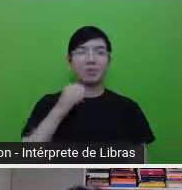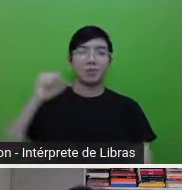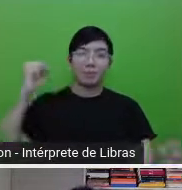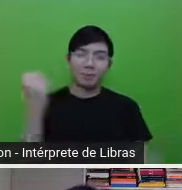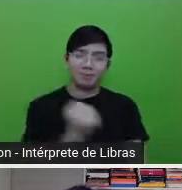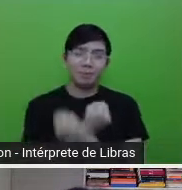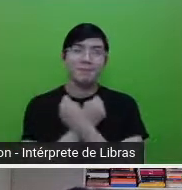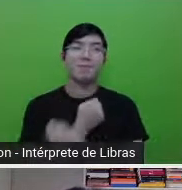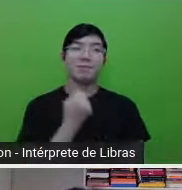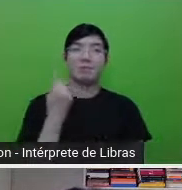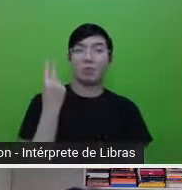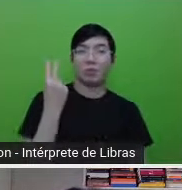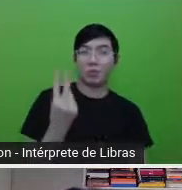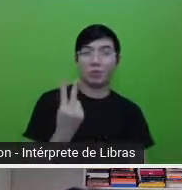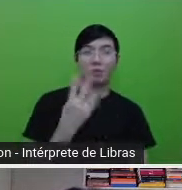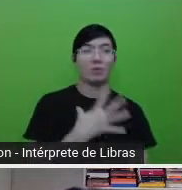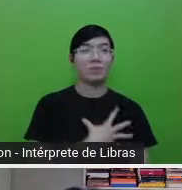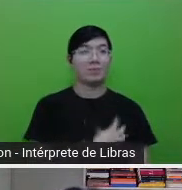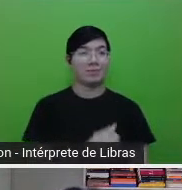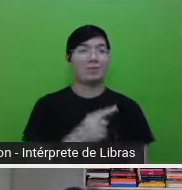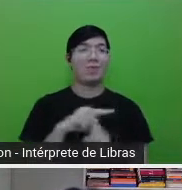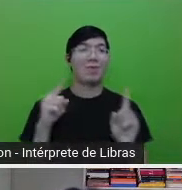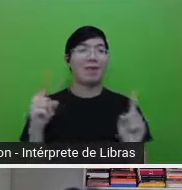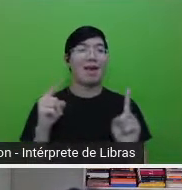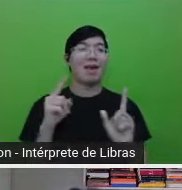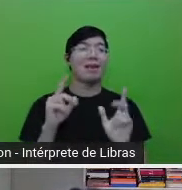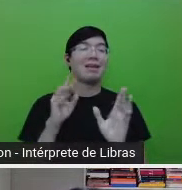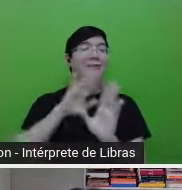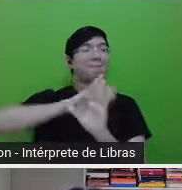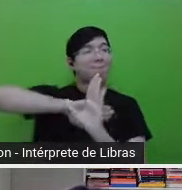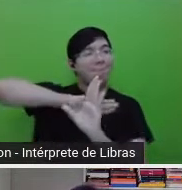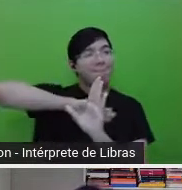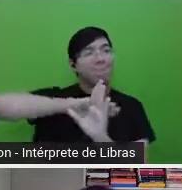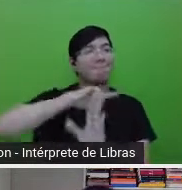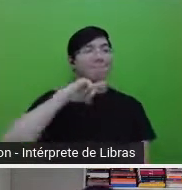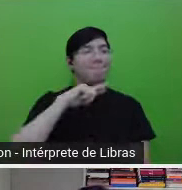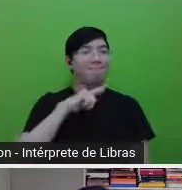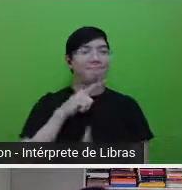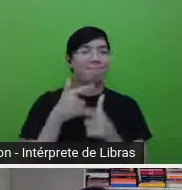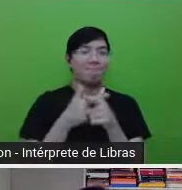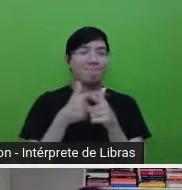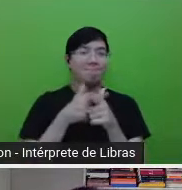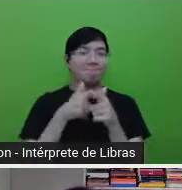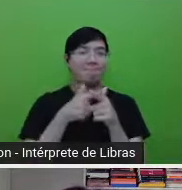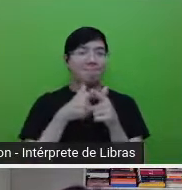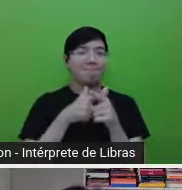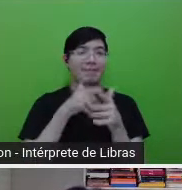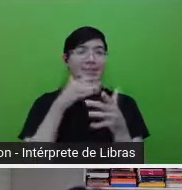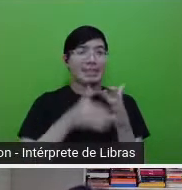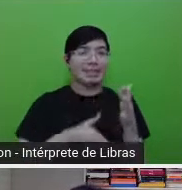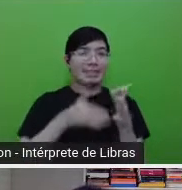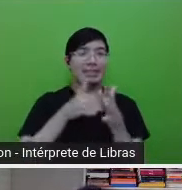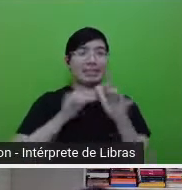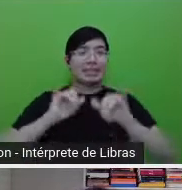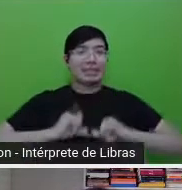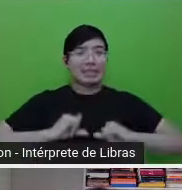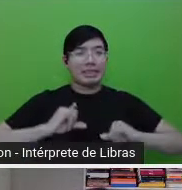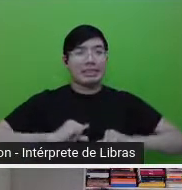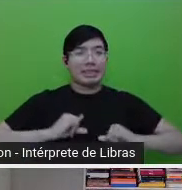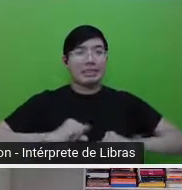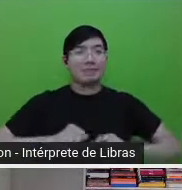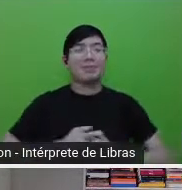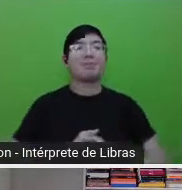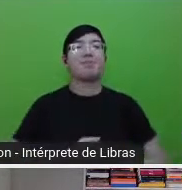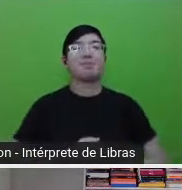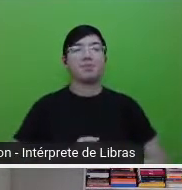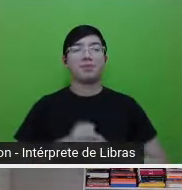mas por trás, tem muito conflito, tem muita... É muita... Então, tão difícil. E aí, eu separei umas